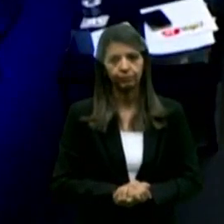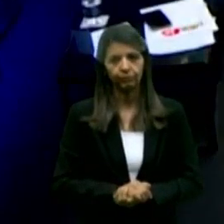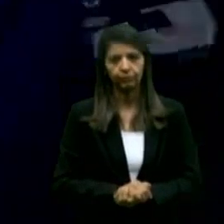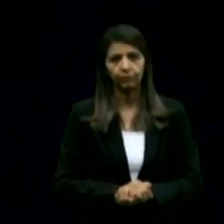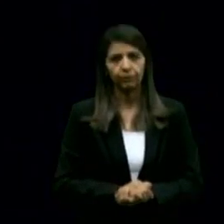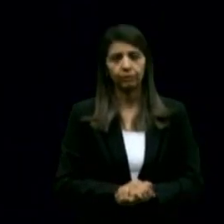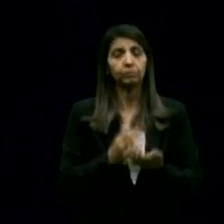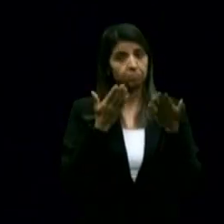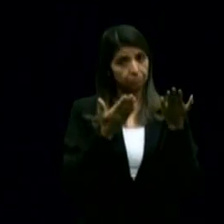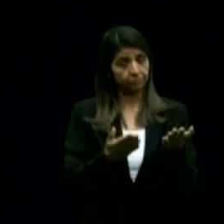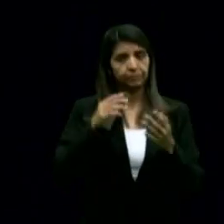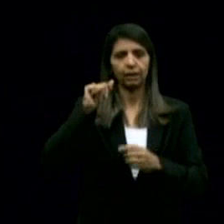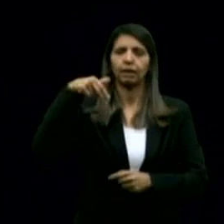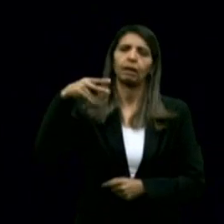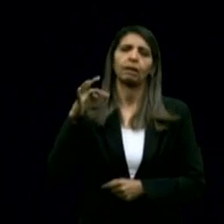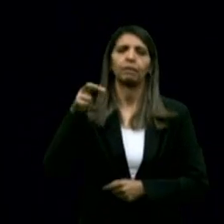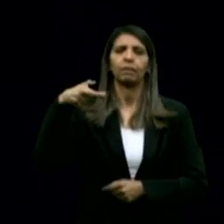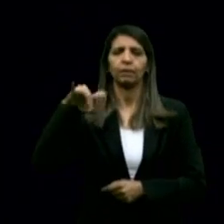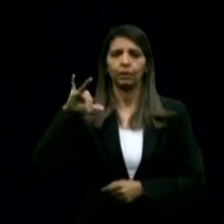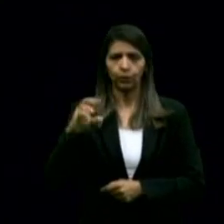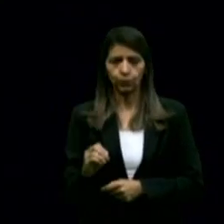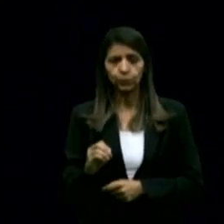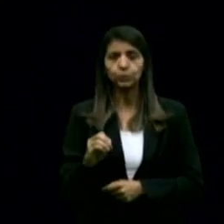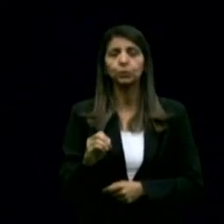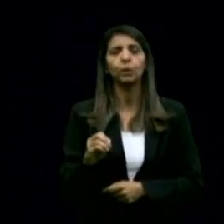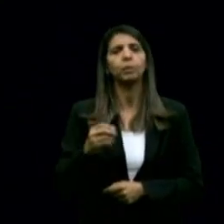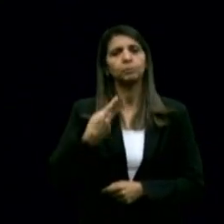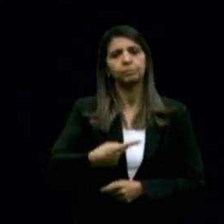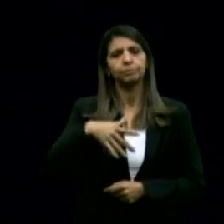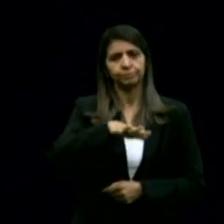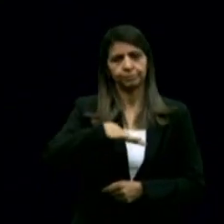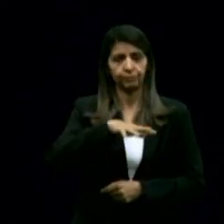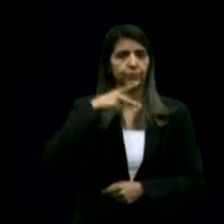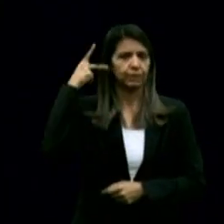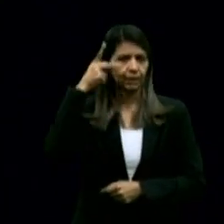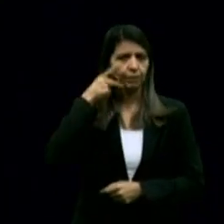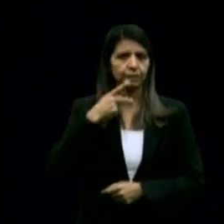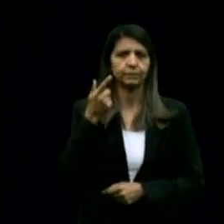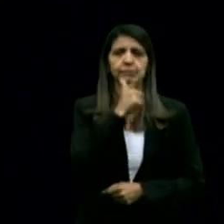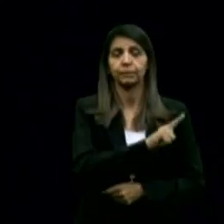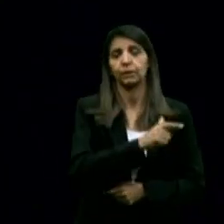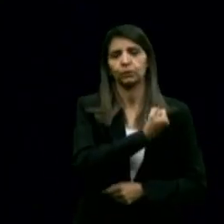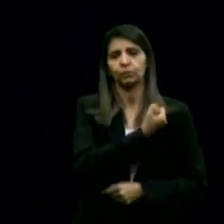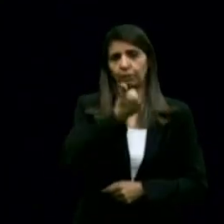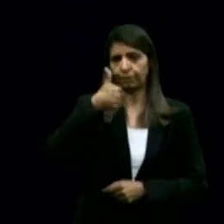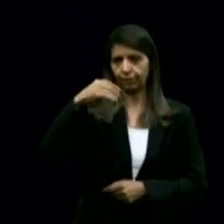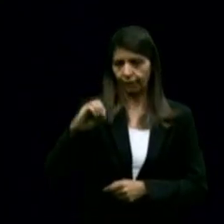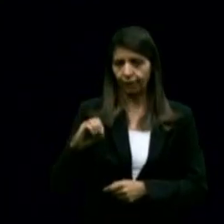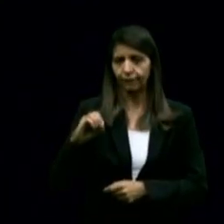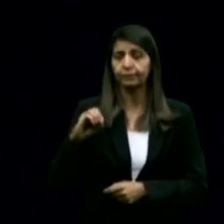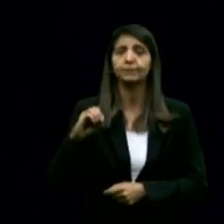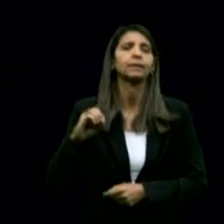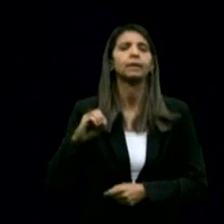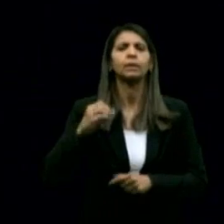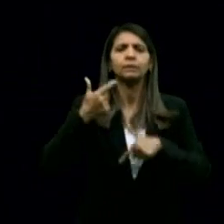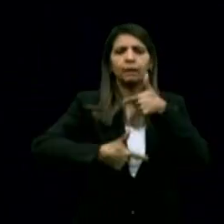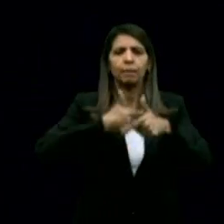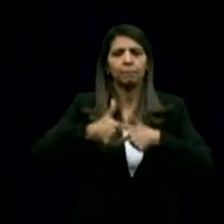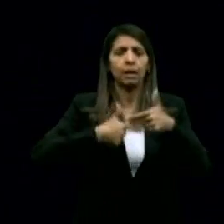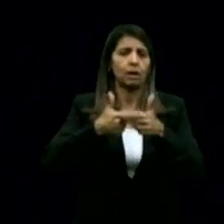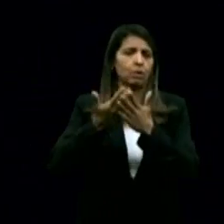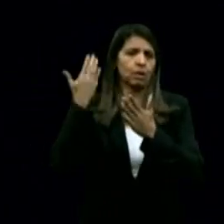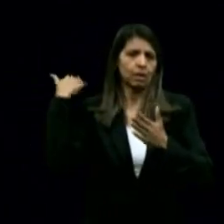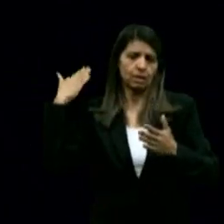Antônio, a Paraíba recebeu nota 10 pelo IPEA pelo enfrentamento da Covid. Durante a Covid, abrimos dois